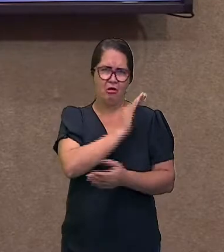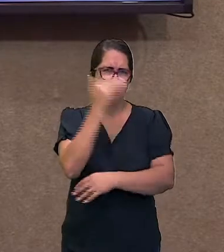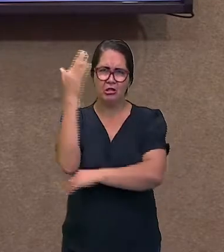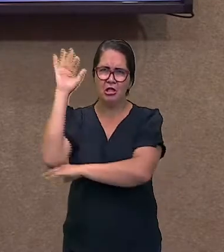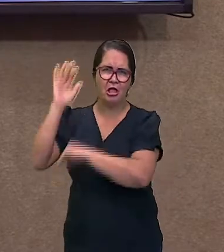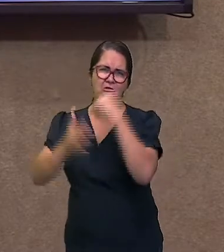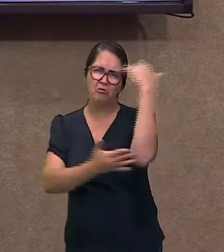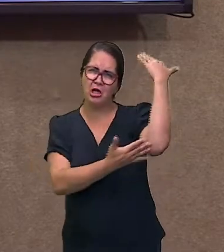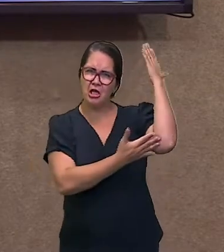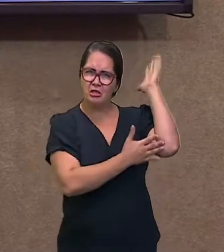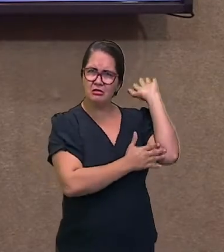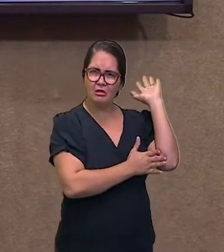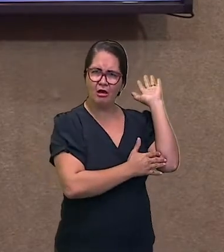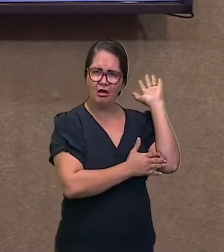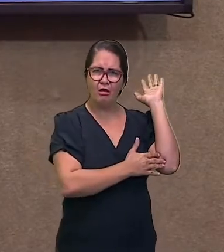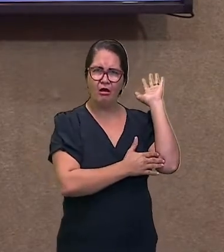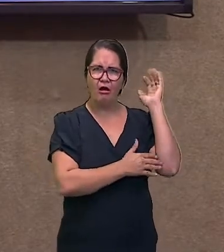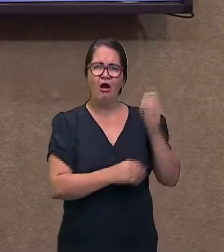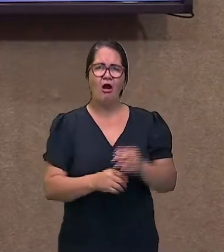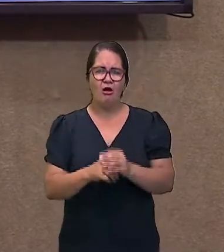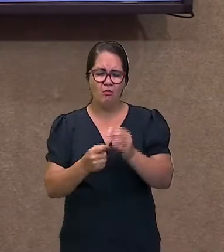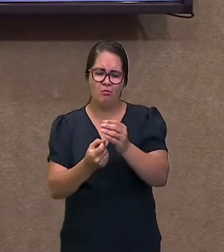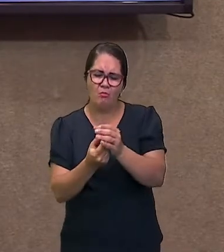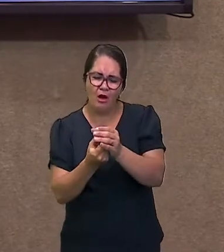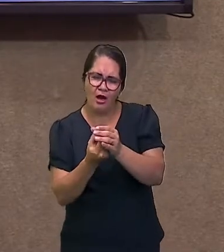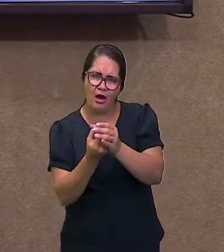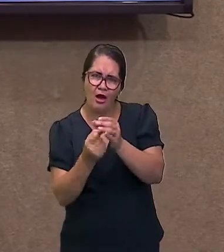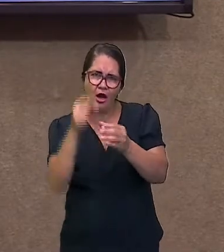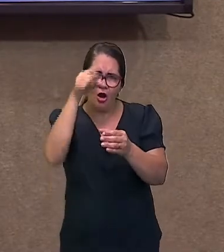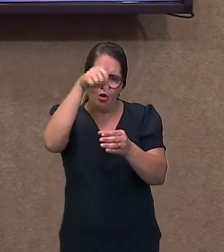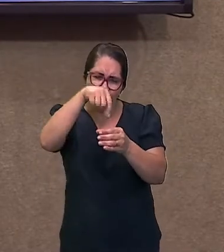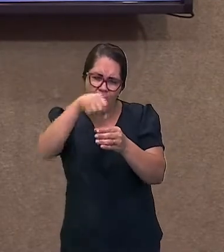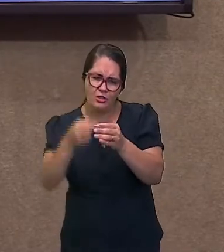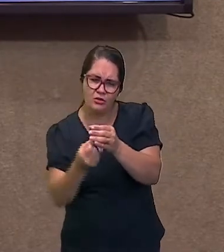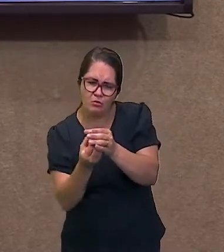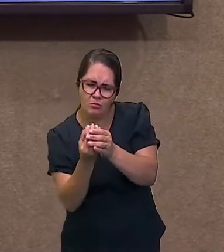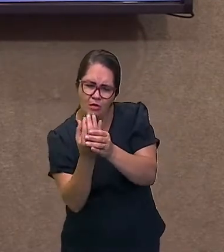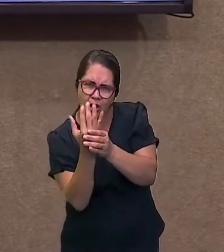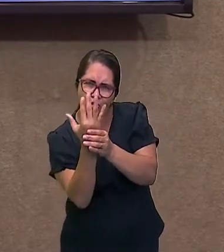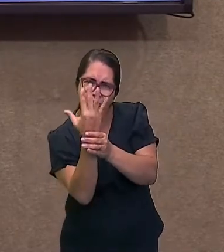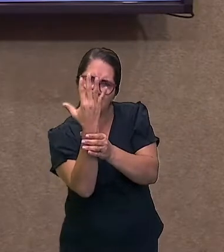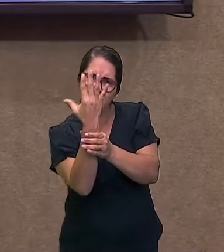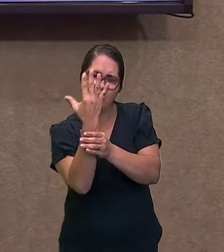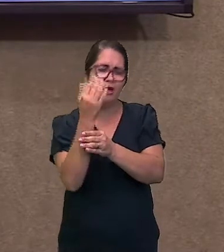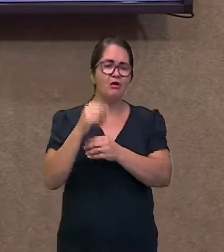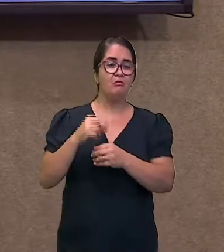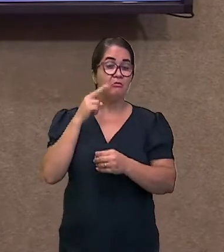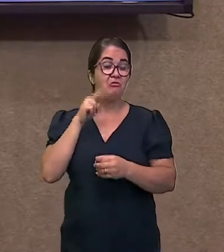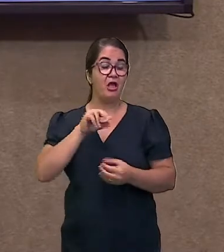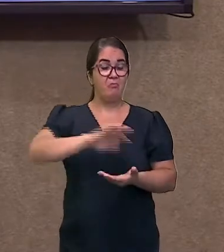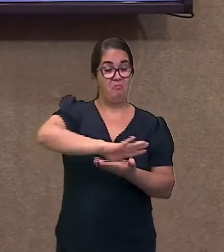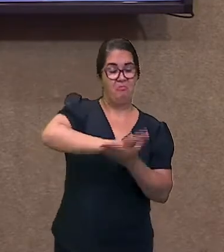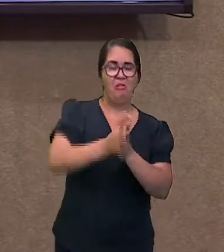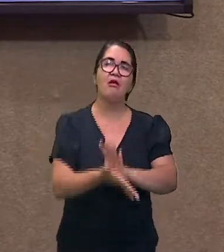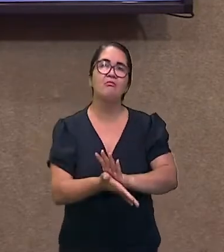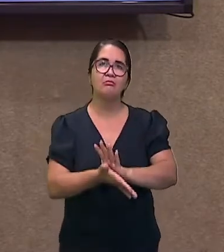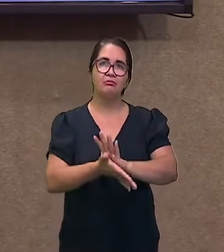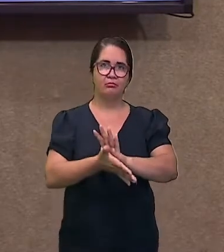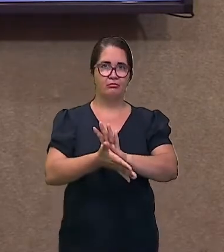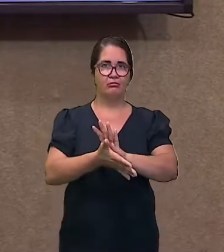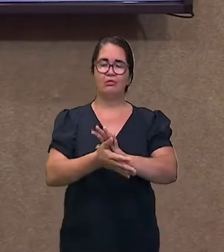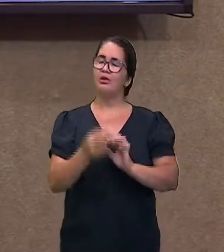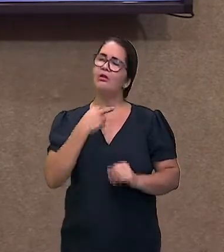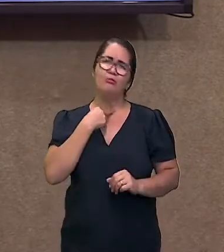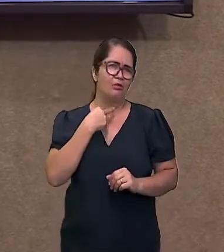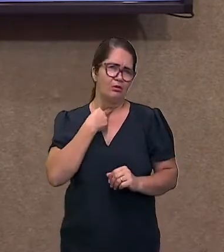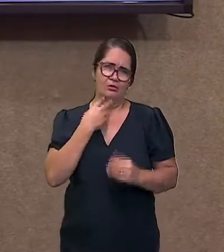propício para que a gente consiga trazer essa sobrevivência de uma maneira boa para nós e para o outro.